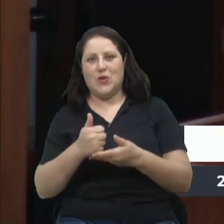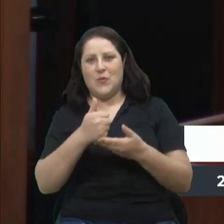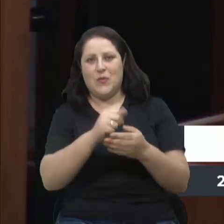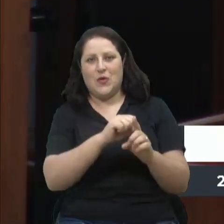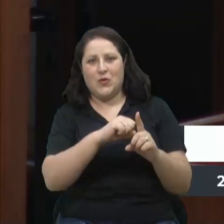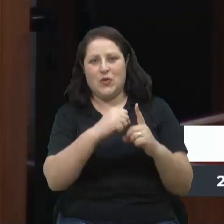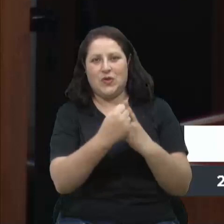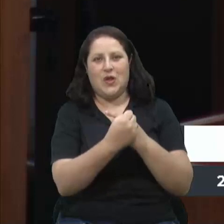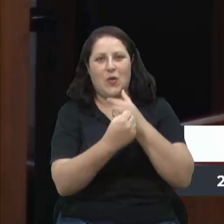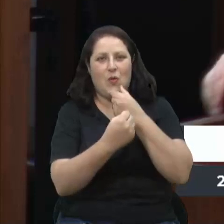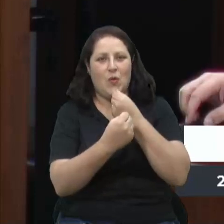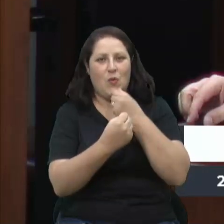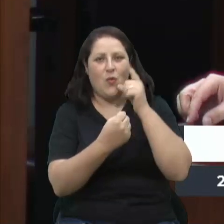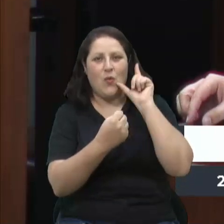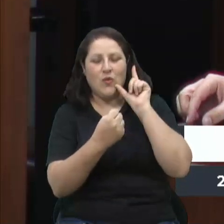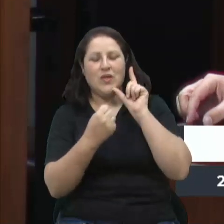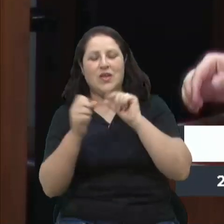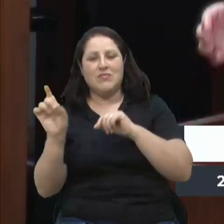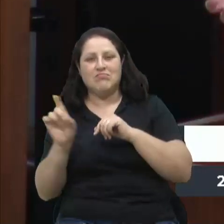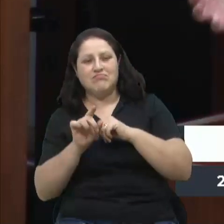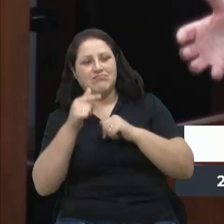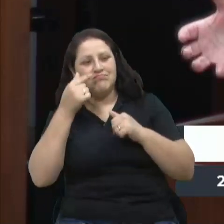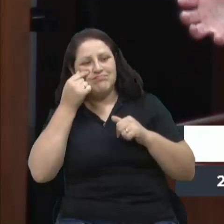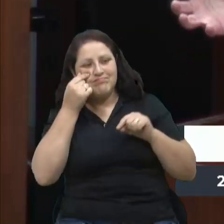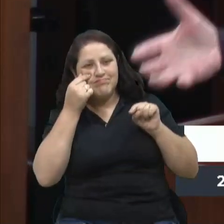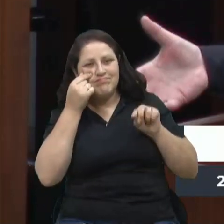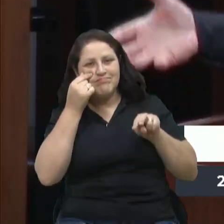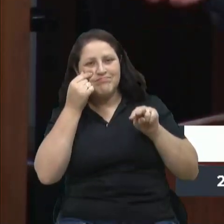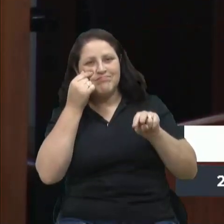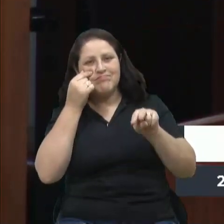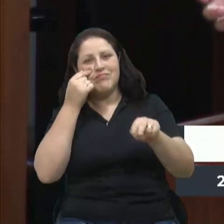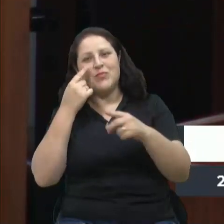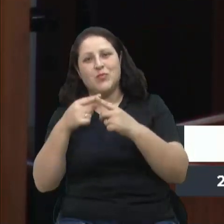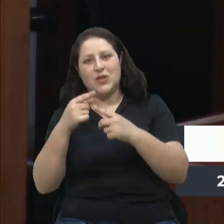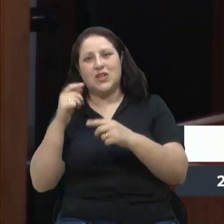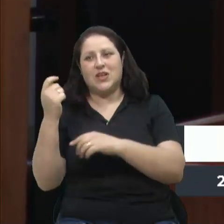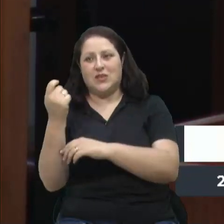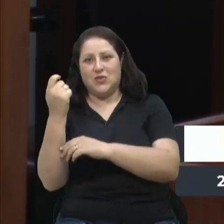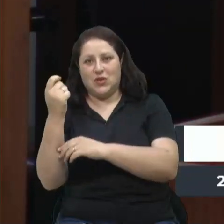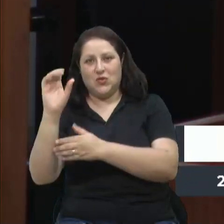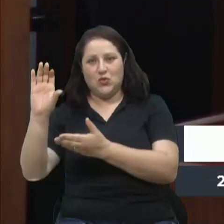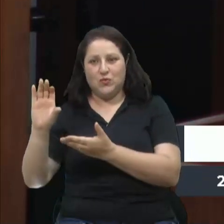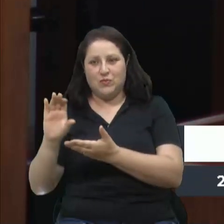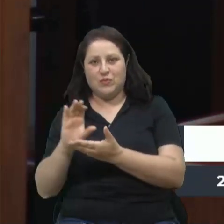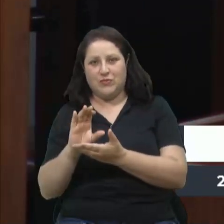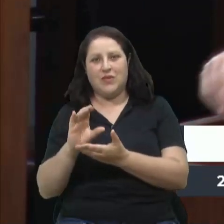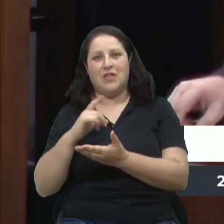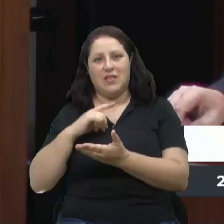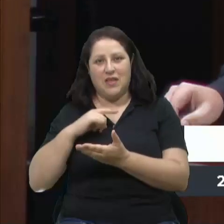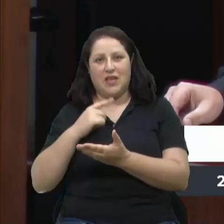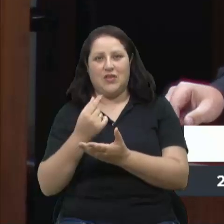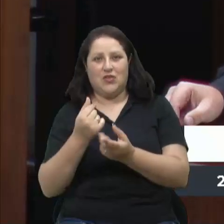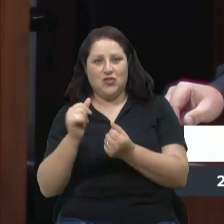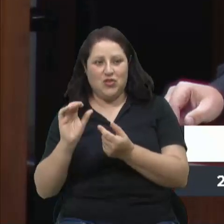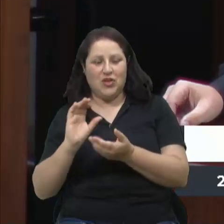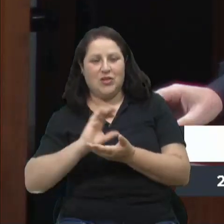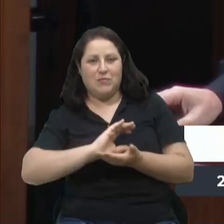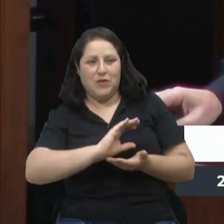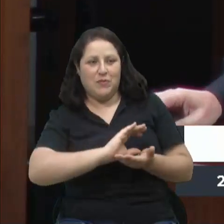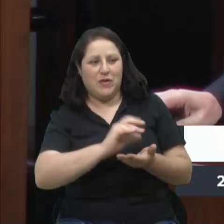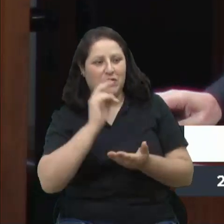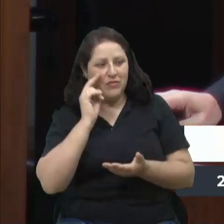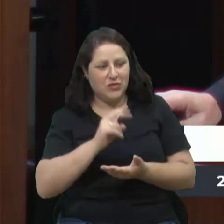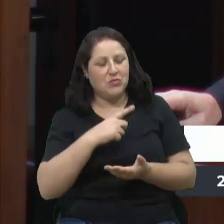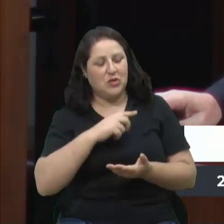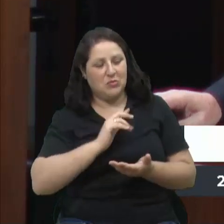secretário pôde ver em loco, porque tem dinheiro e tem recurso que vem do governo do estado para essas entidades e ele viu que a aplicação é